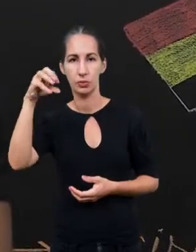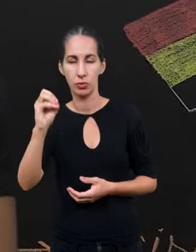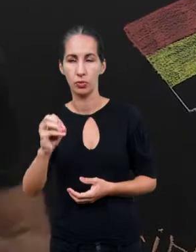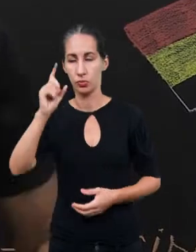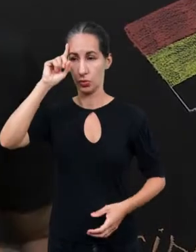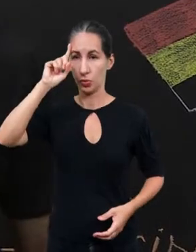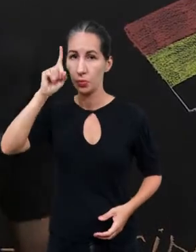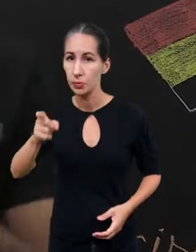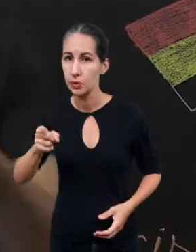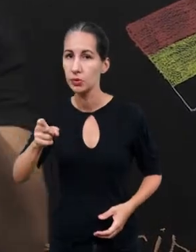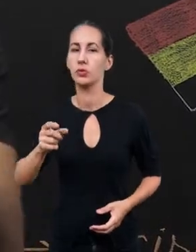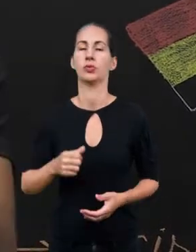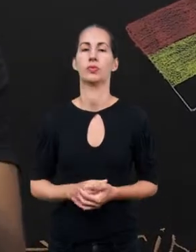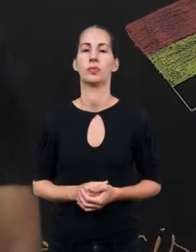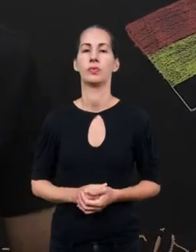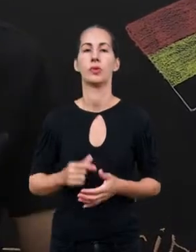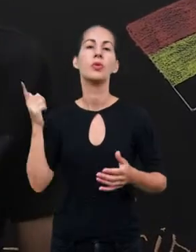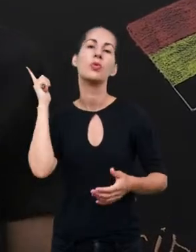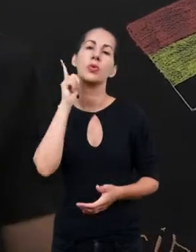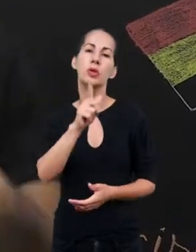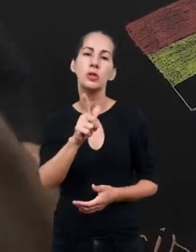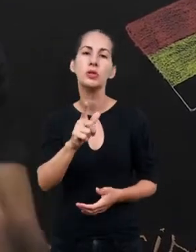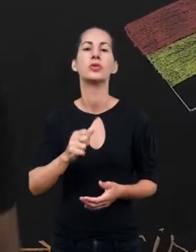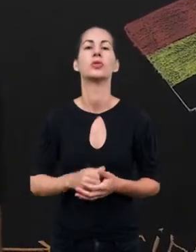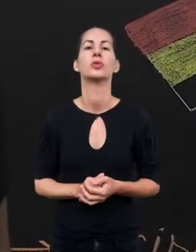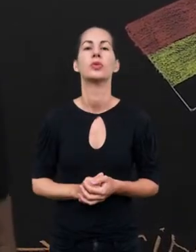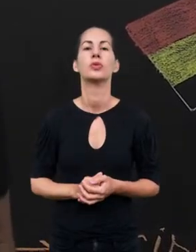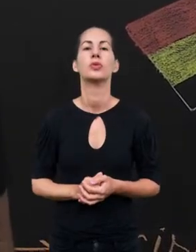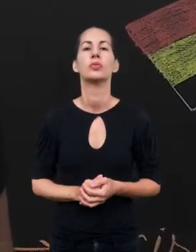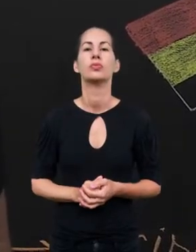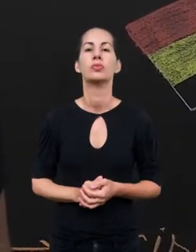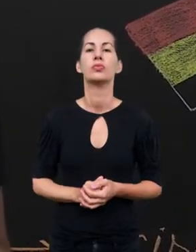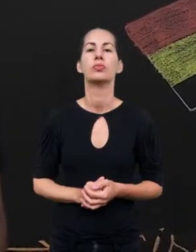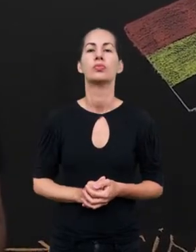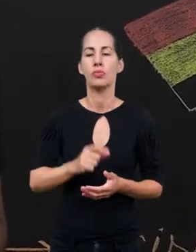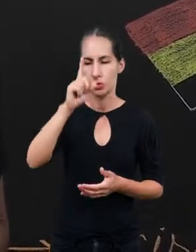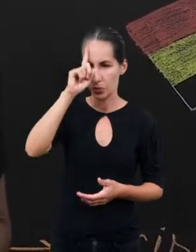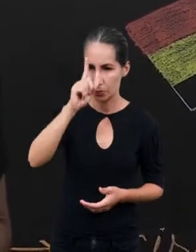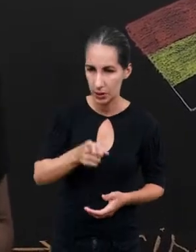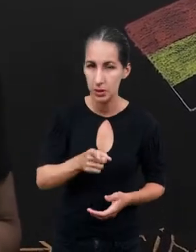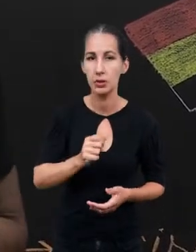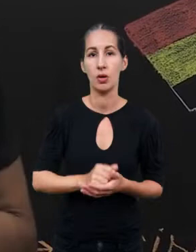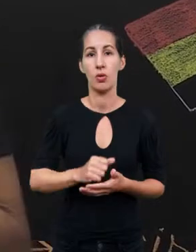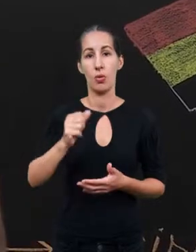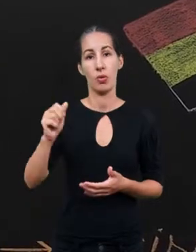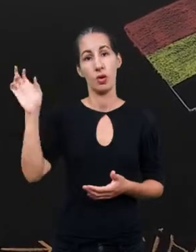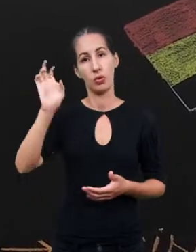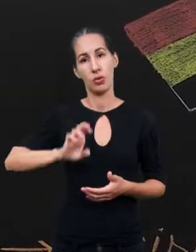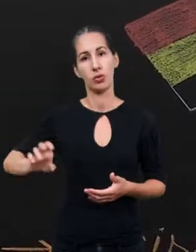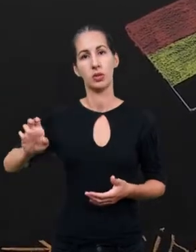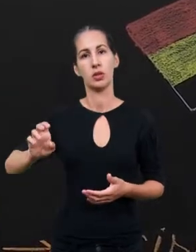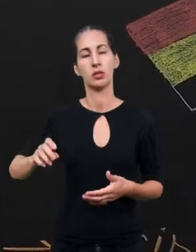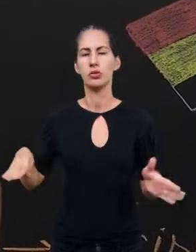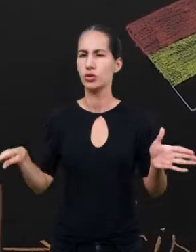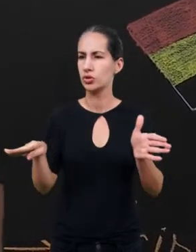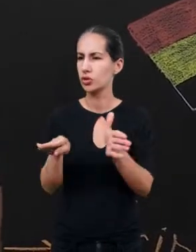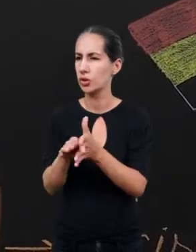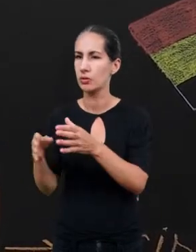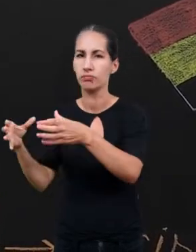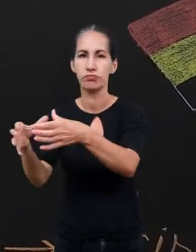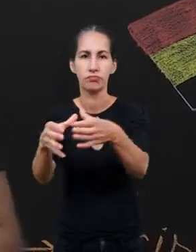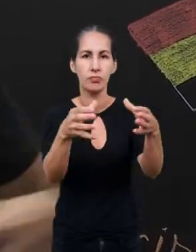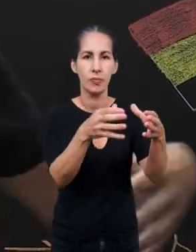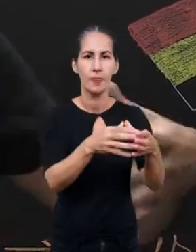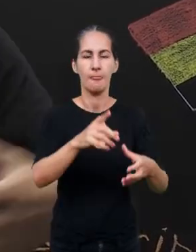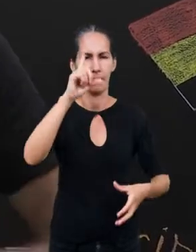domínio. É uma forma de conquista. É uma forma de subordinação. Os europeus vão militarmente chegando nessas